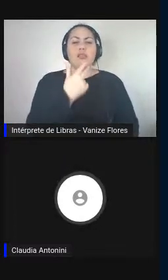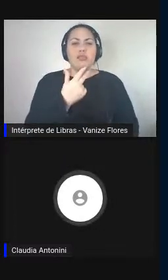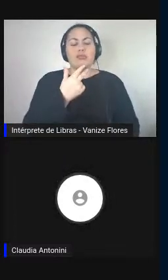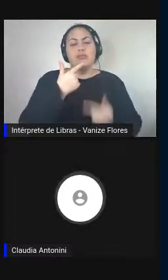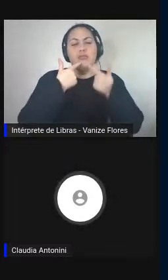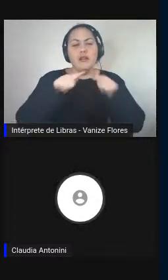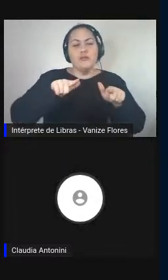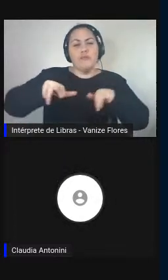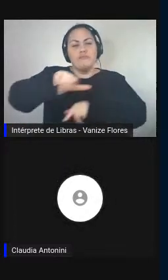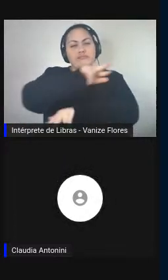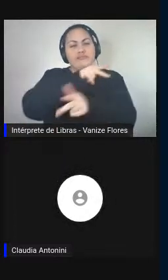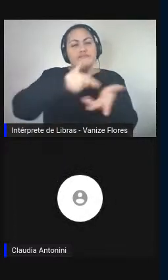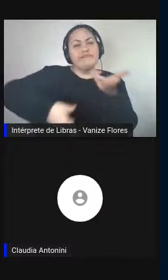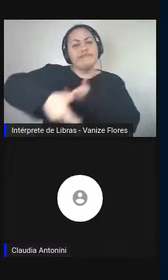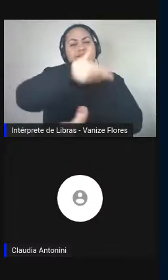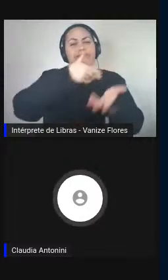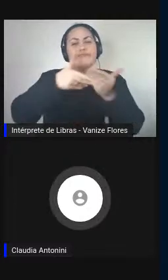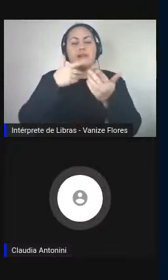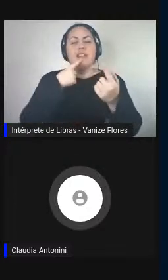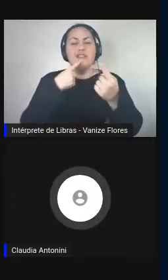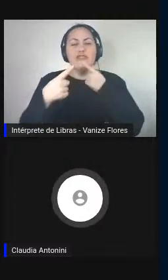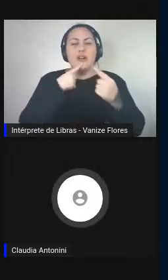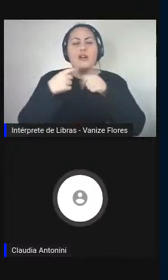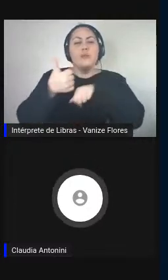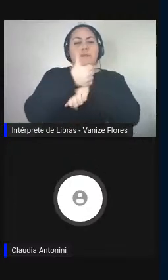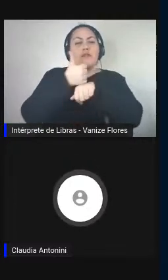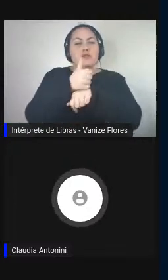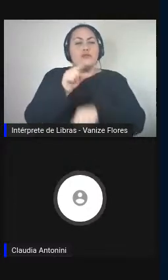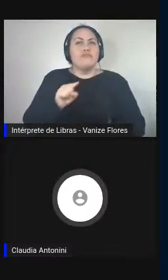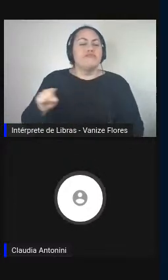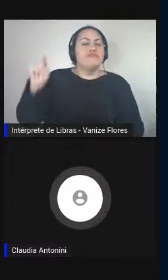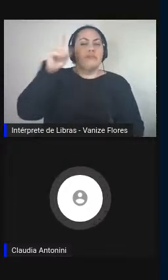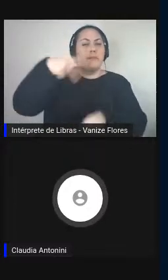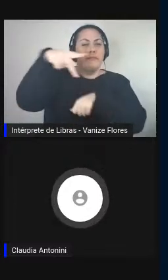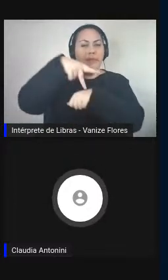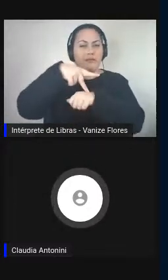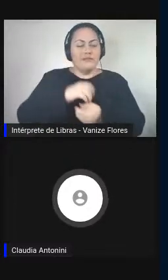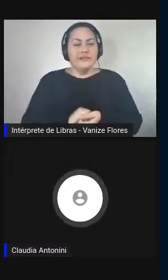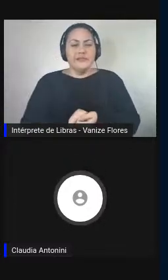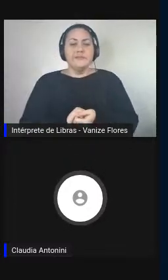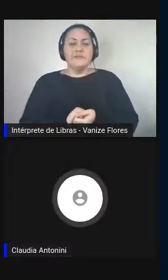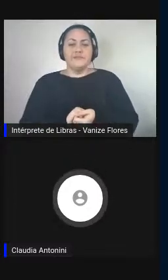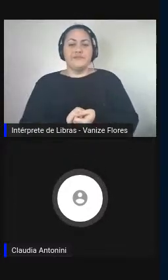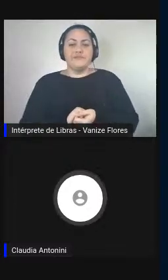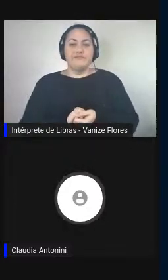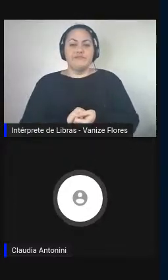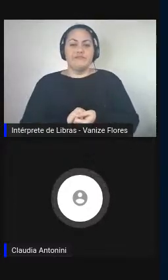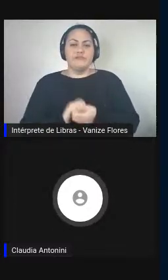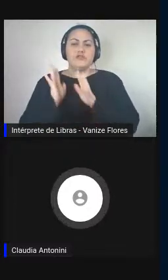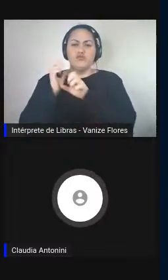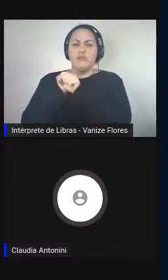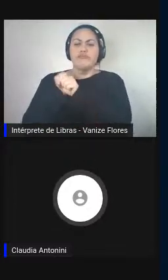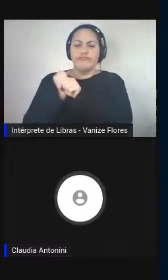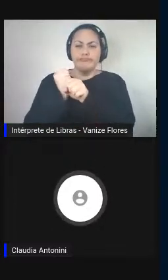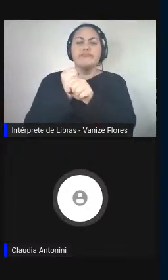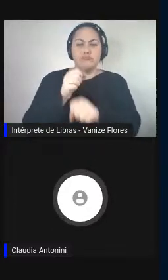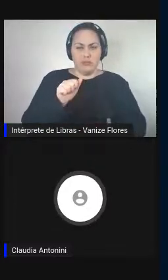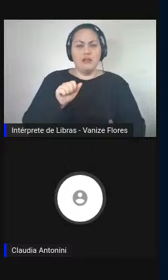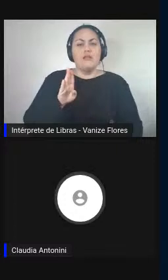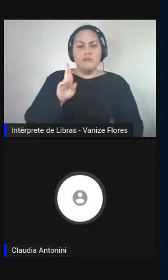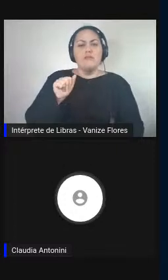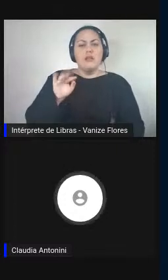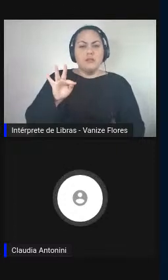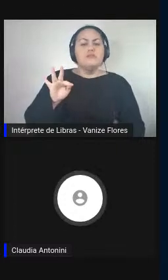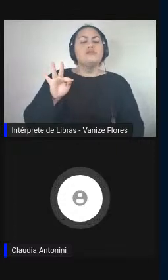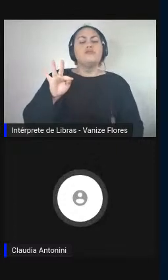profissionais de todo o mundo. Há anos, a Abrapt se ocupa da organização do Encontro Nacional e